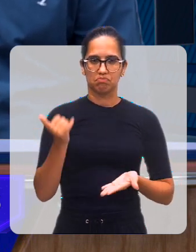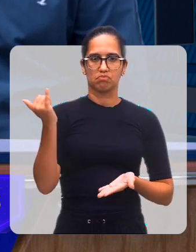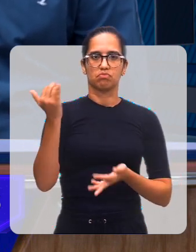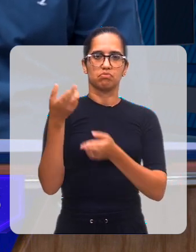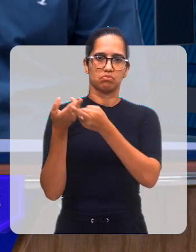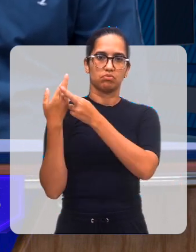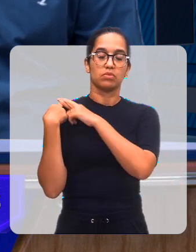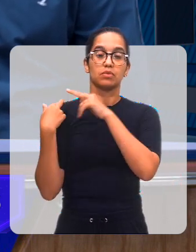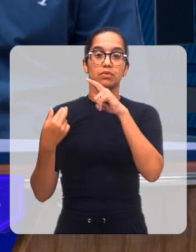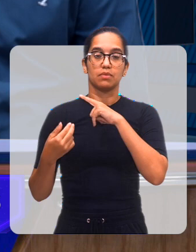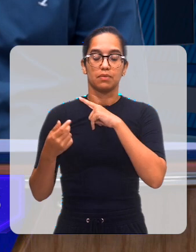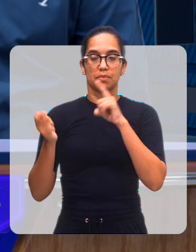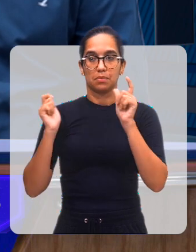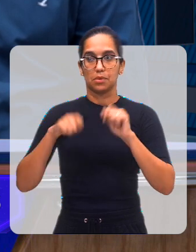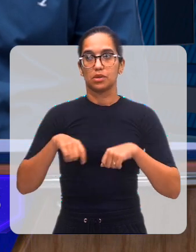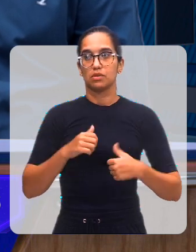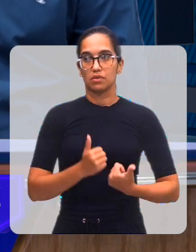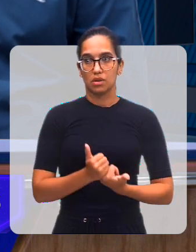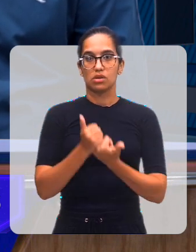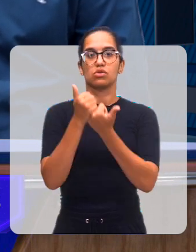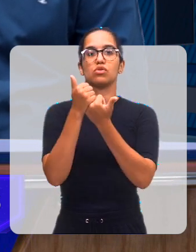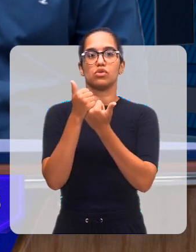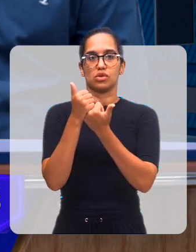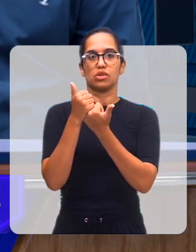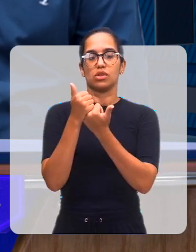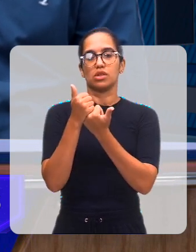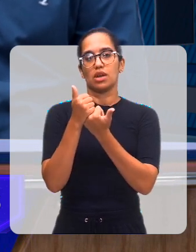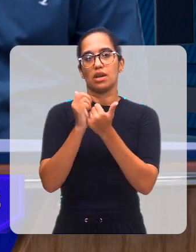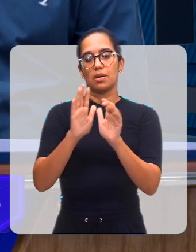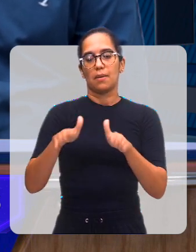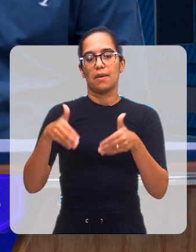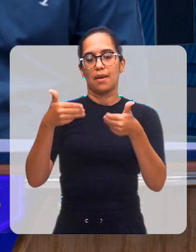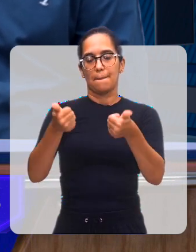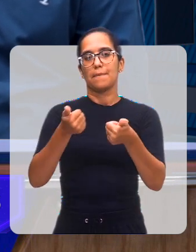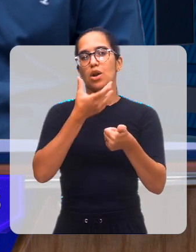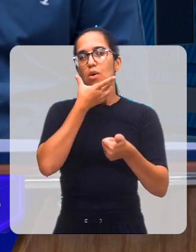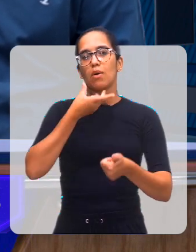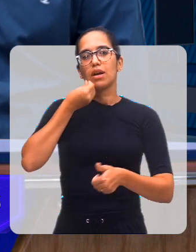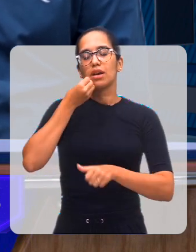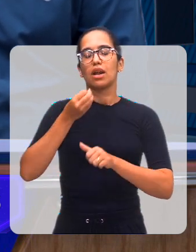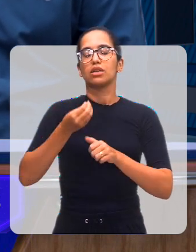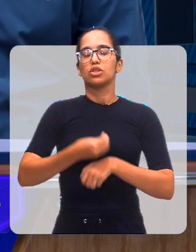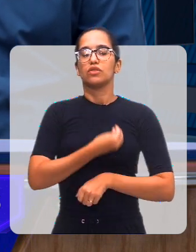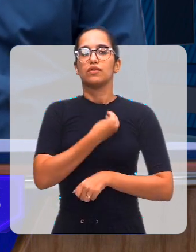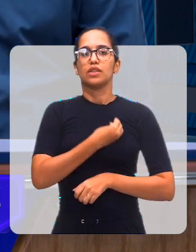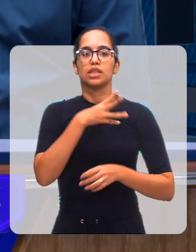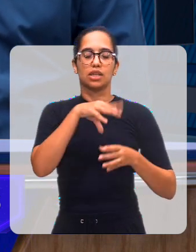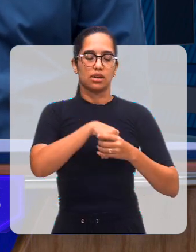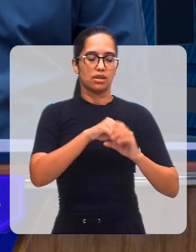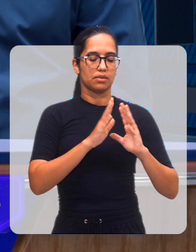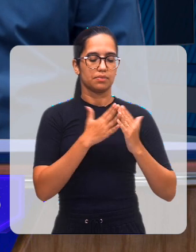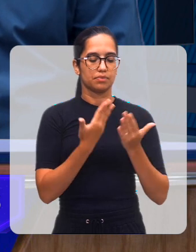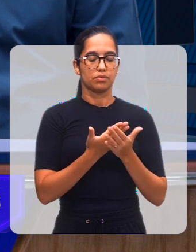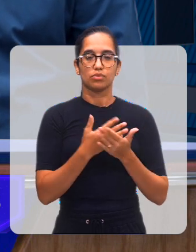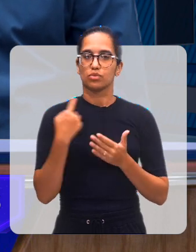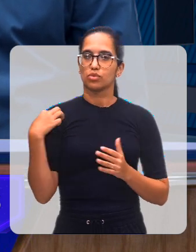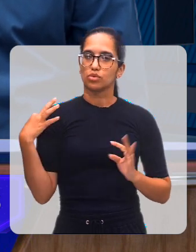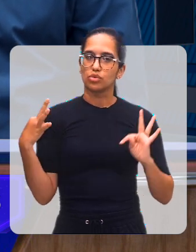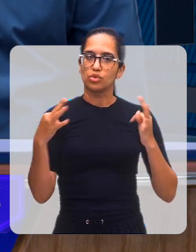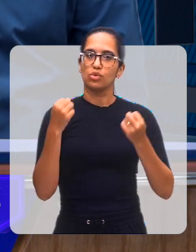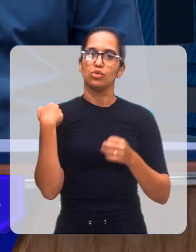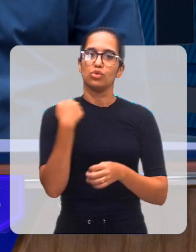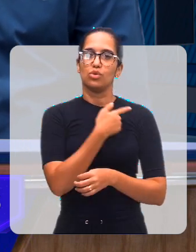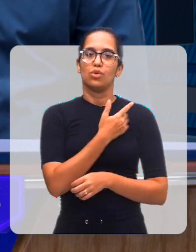que possam ajudar no rendimento escolar. Porque todos nós gostamos,